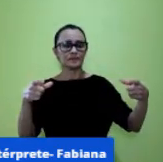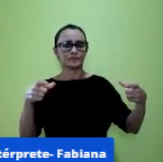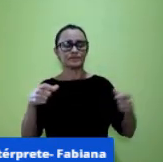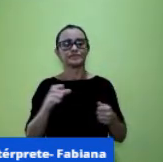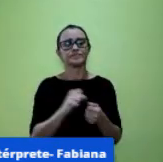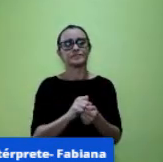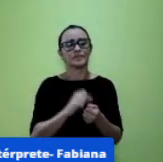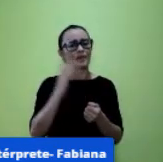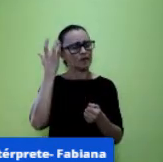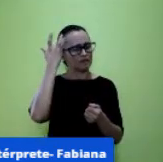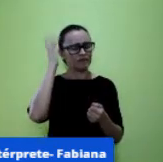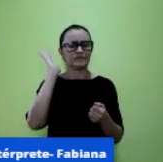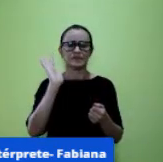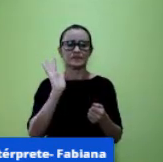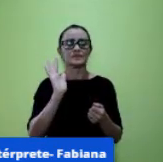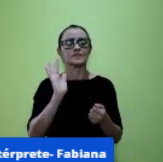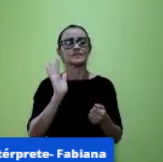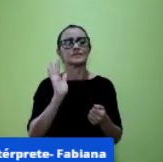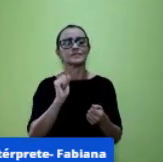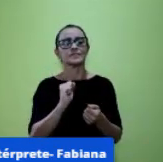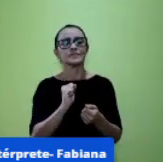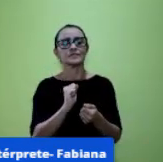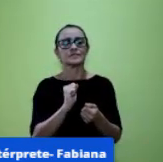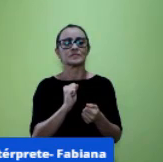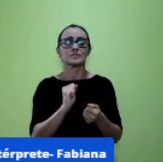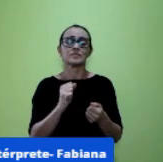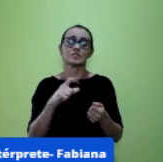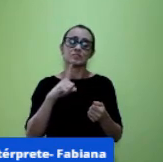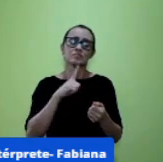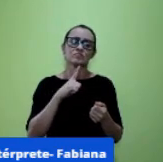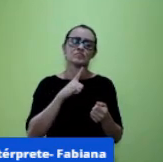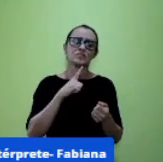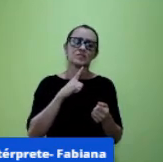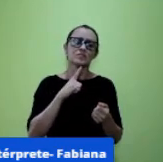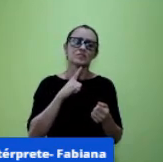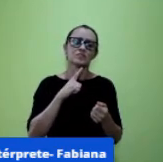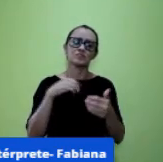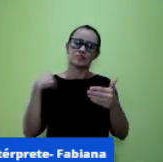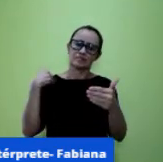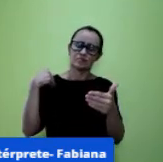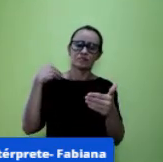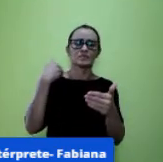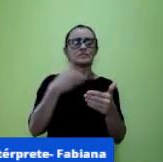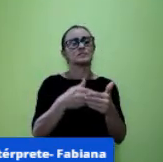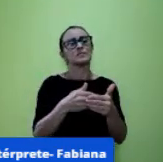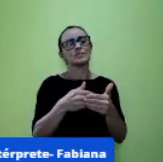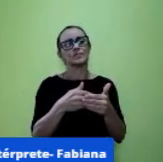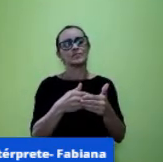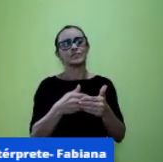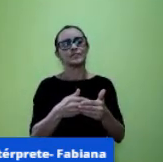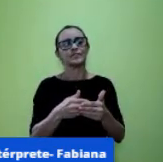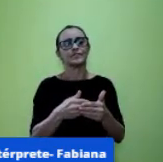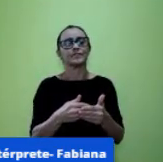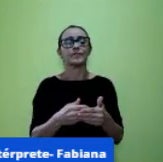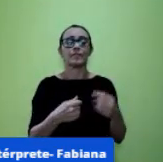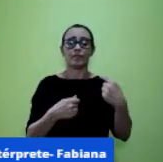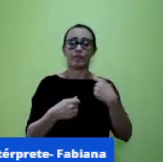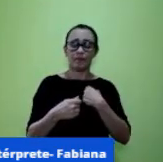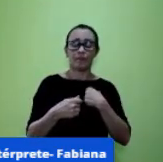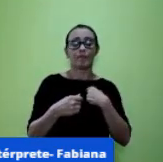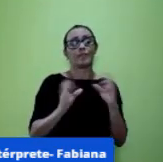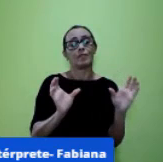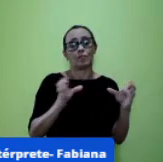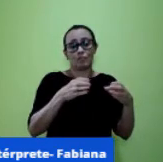porque nós temos aí uma geração que a minha geração que está aprendendo né